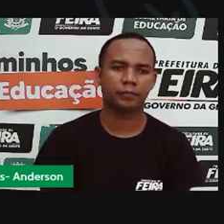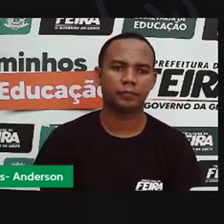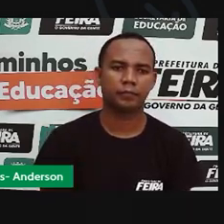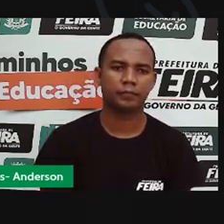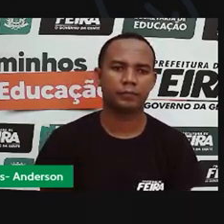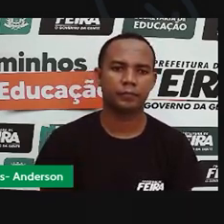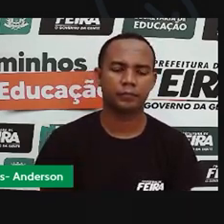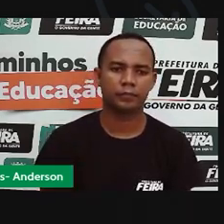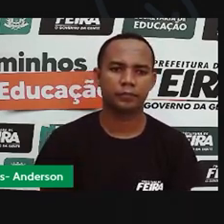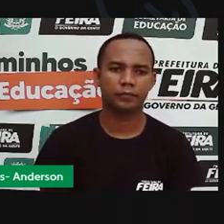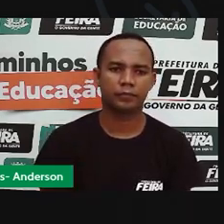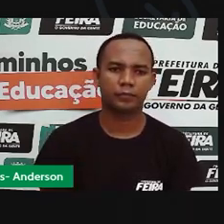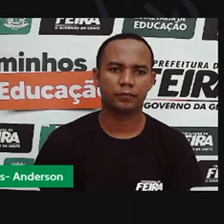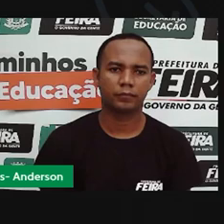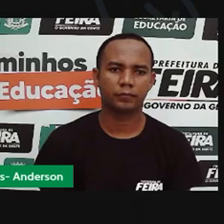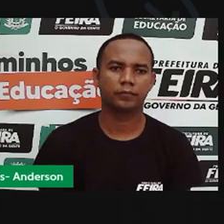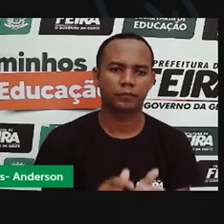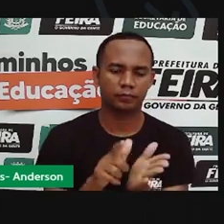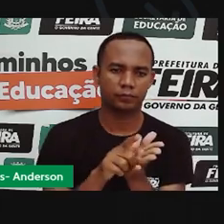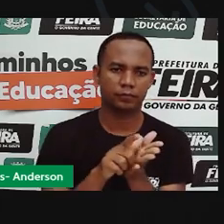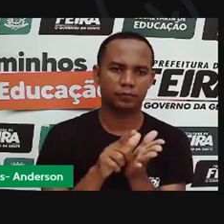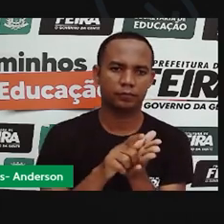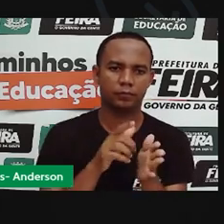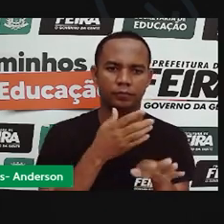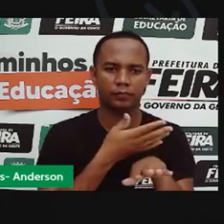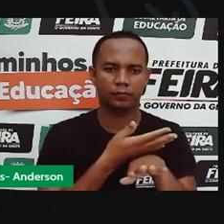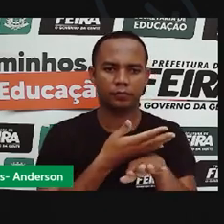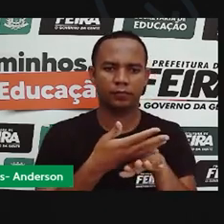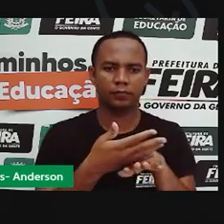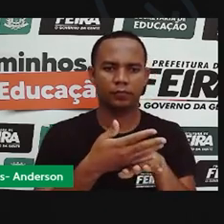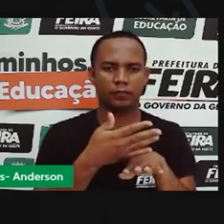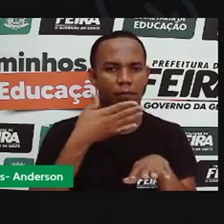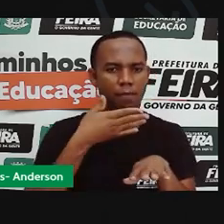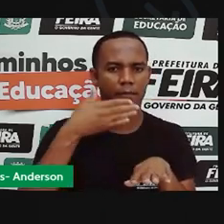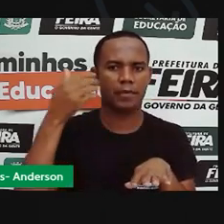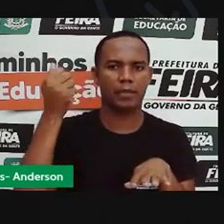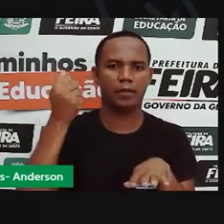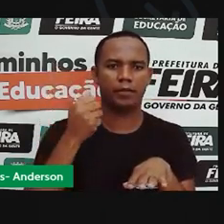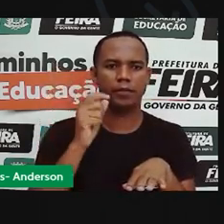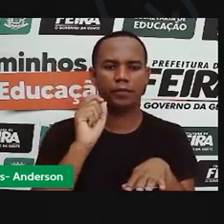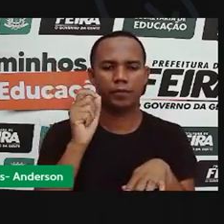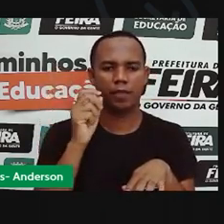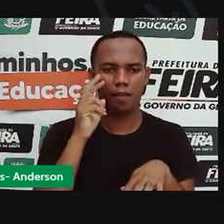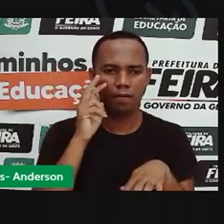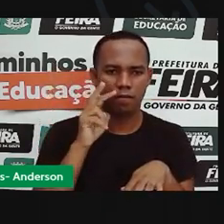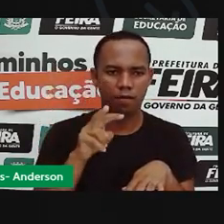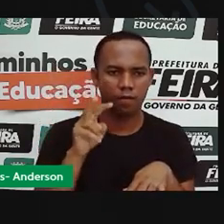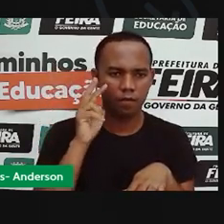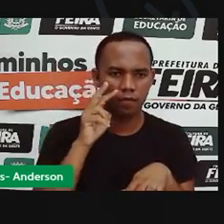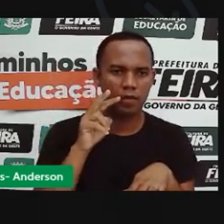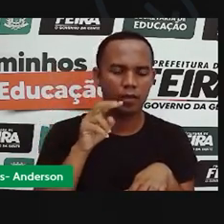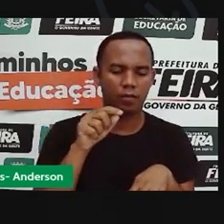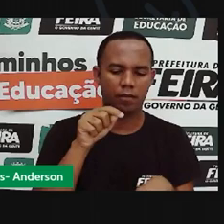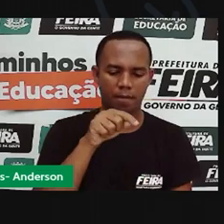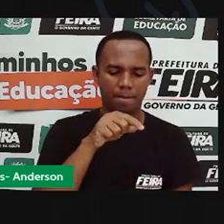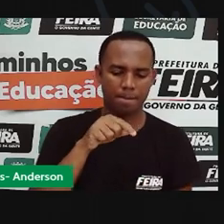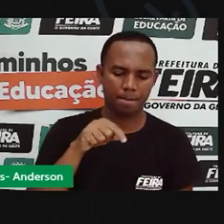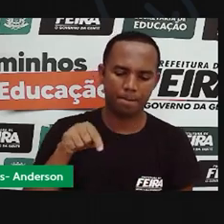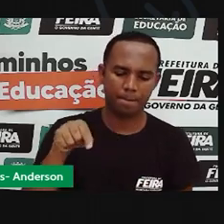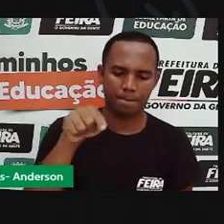colocou esse papel branco aqui para ficar melhor para você ver o que nós vamos marcar aqui.